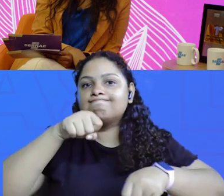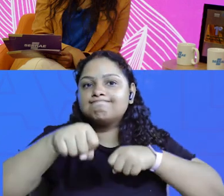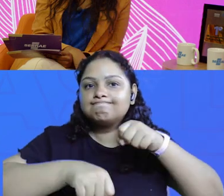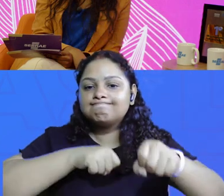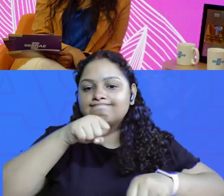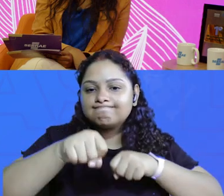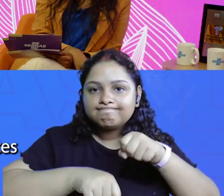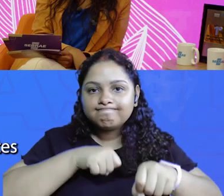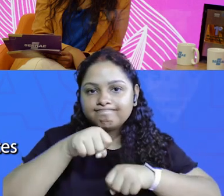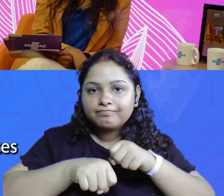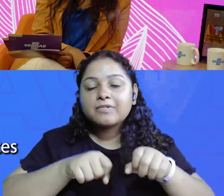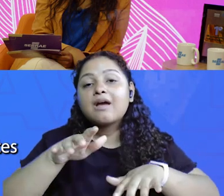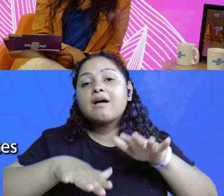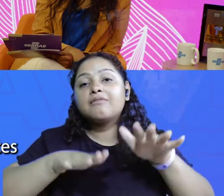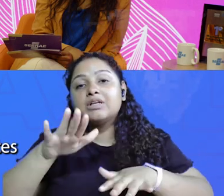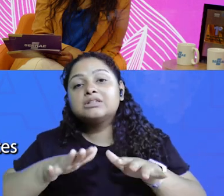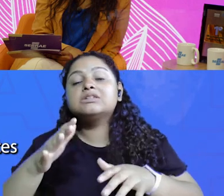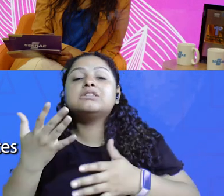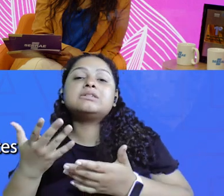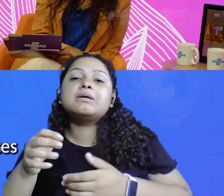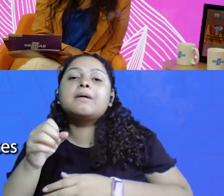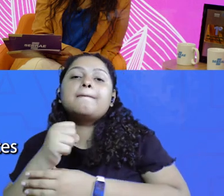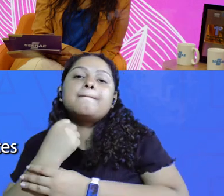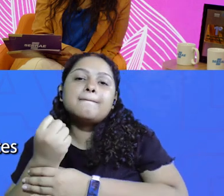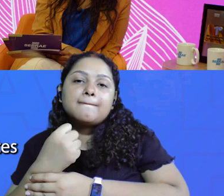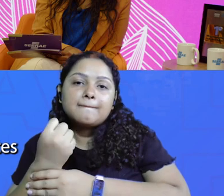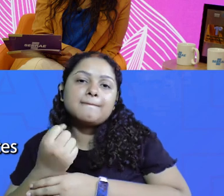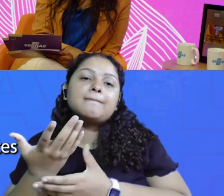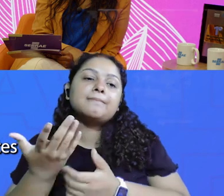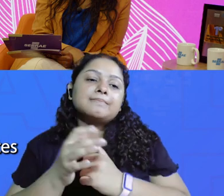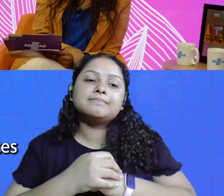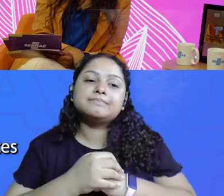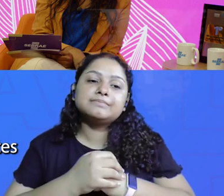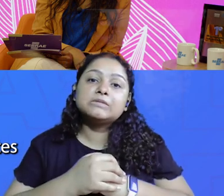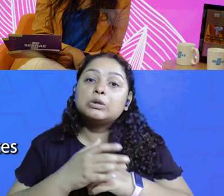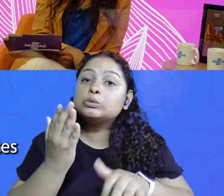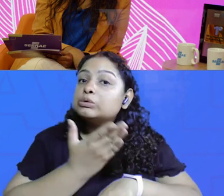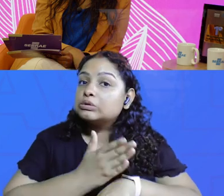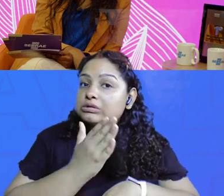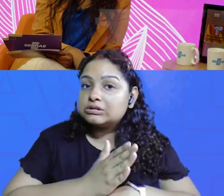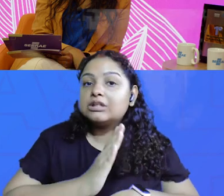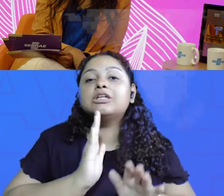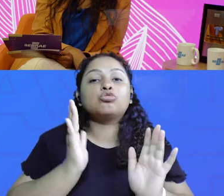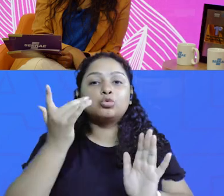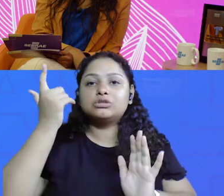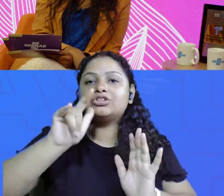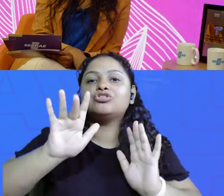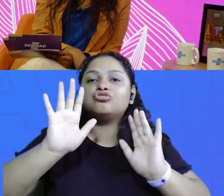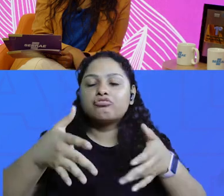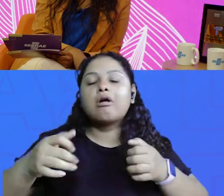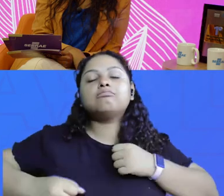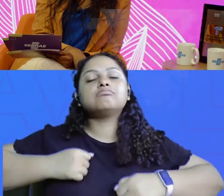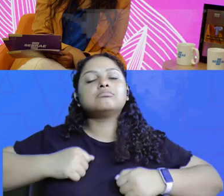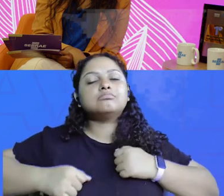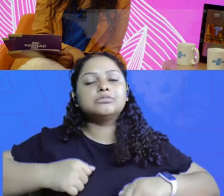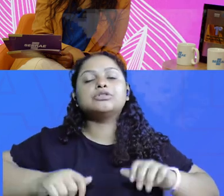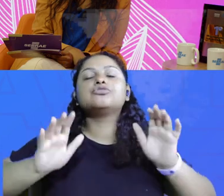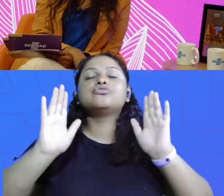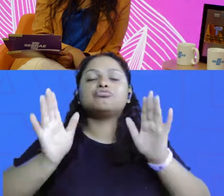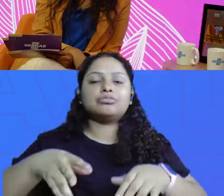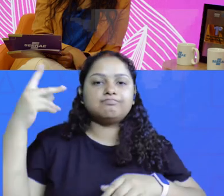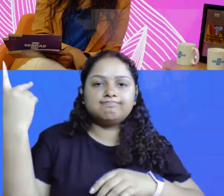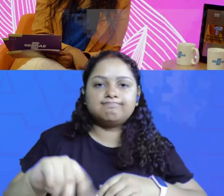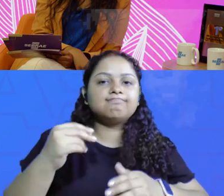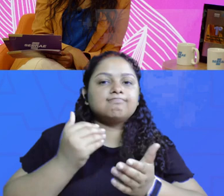bike indoor, tem os dias que eu revezo com pilates e assim eu começo o meu dia. Bom, o treino de hoje já está tá, já tomei meu